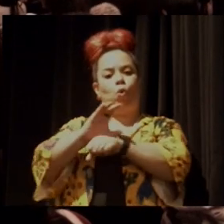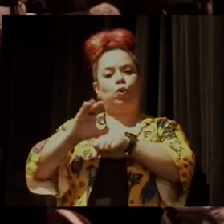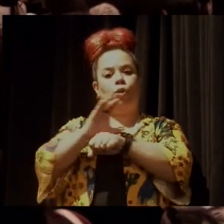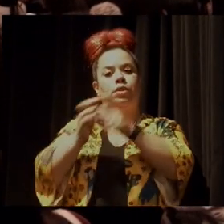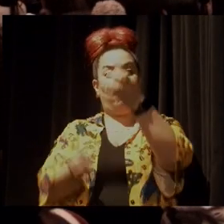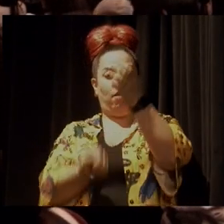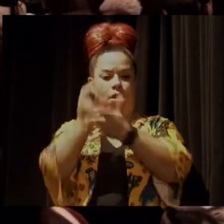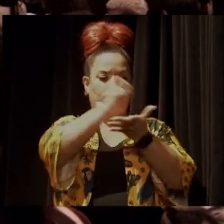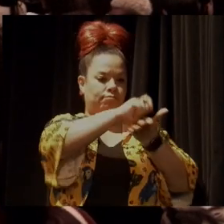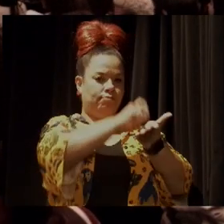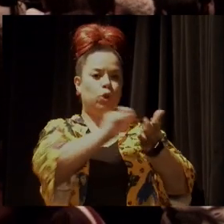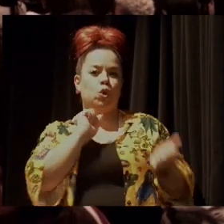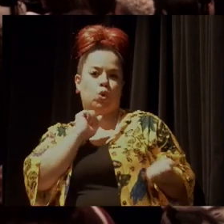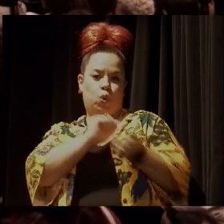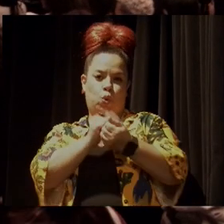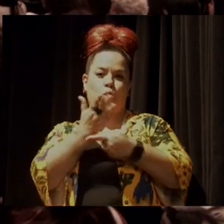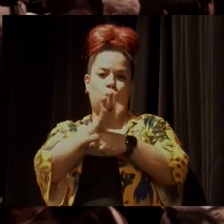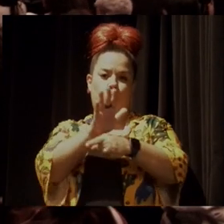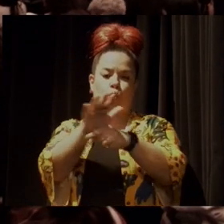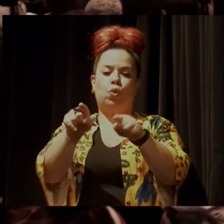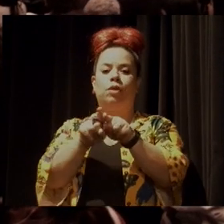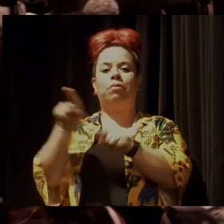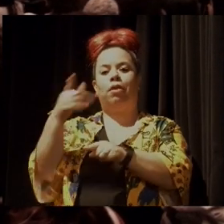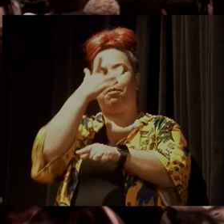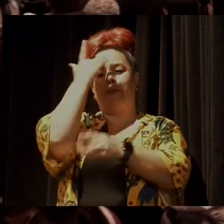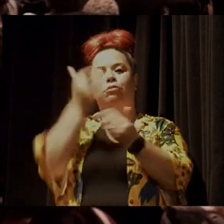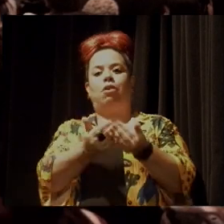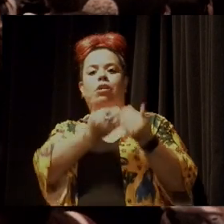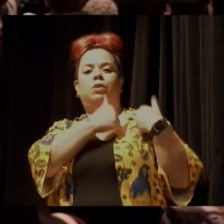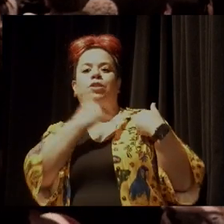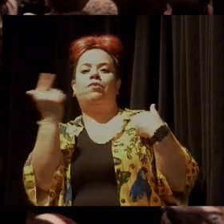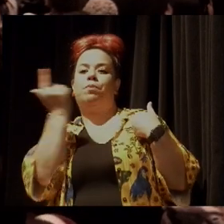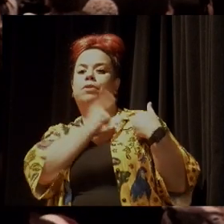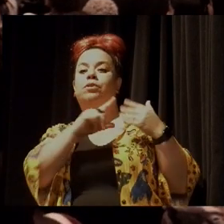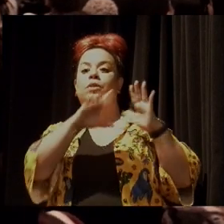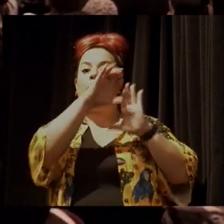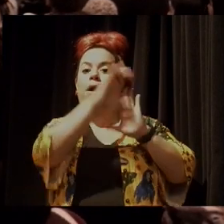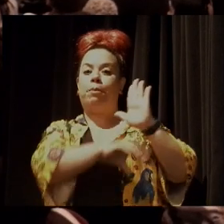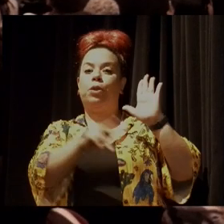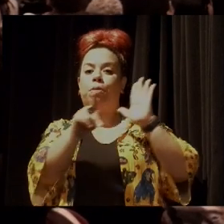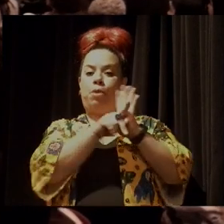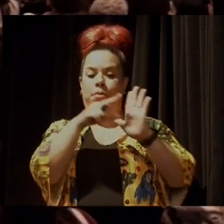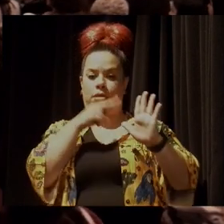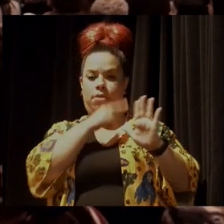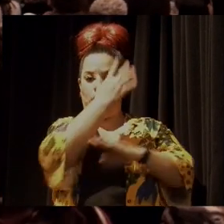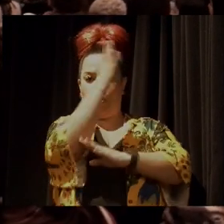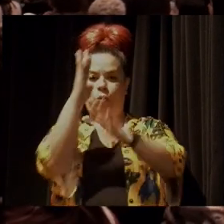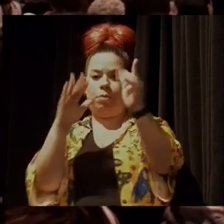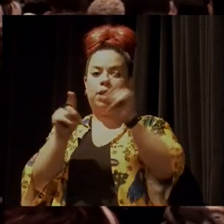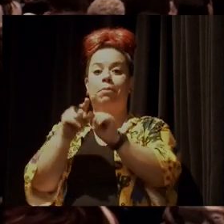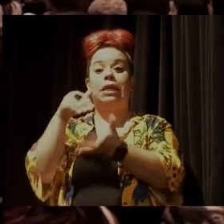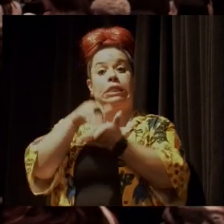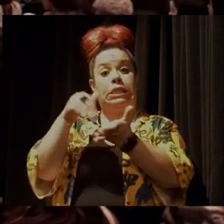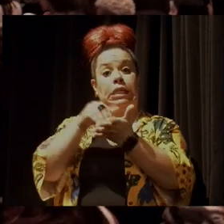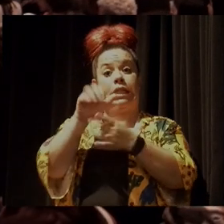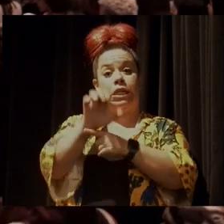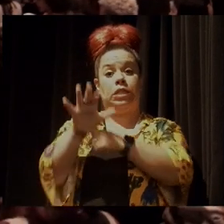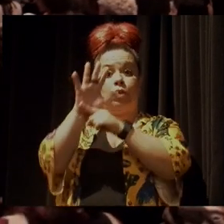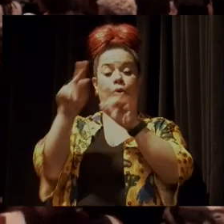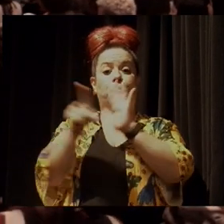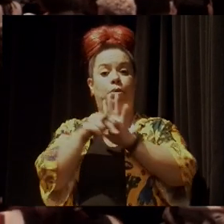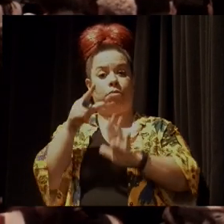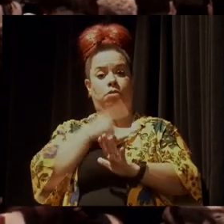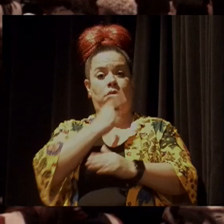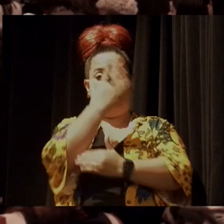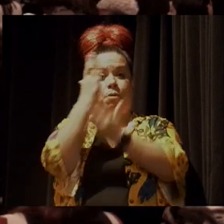nossa Constituição, sendo um dos responsáveis pelo capítulo do meio ambiente. Ele foi secretário estadual de meio ambiente aqui do estado